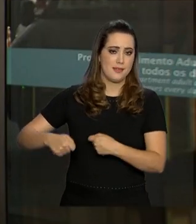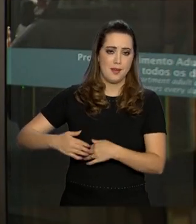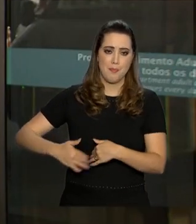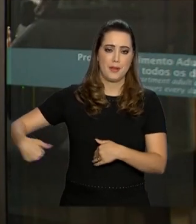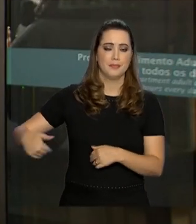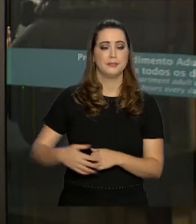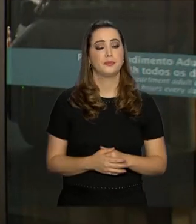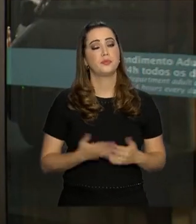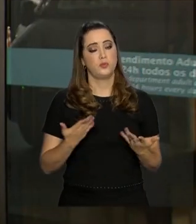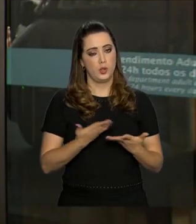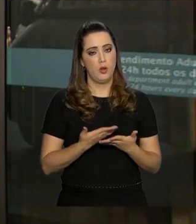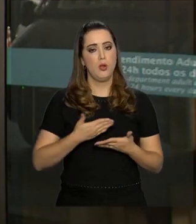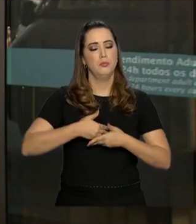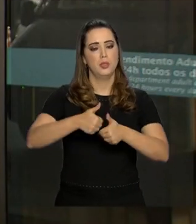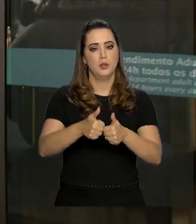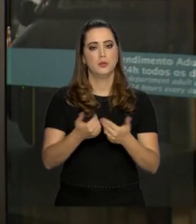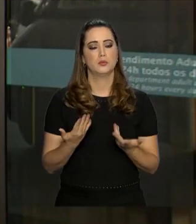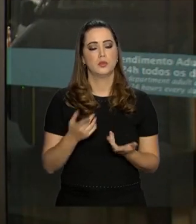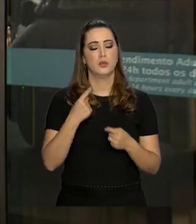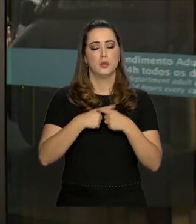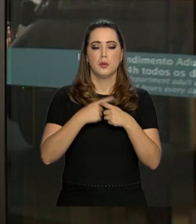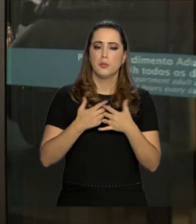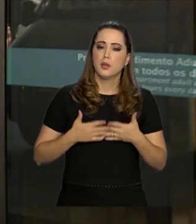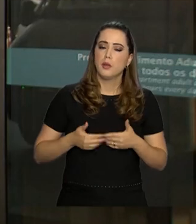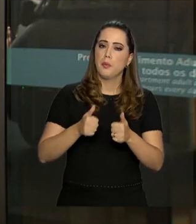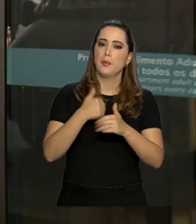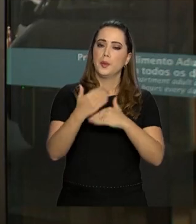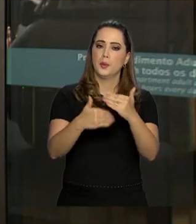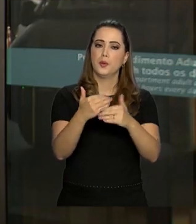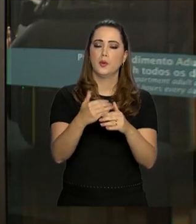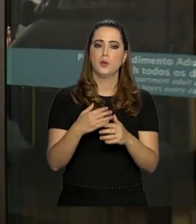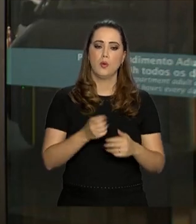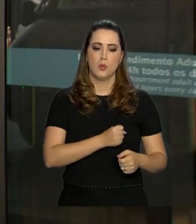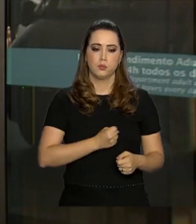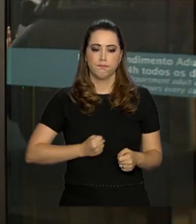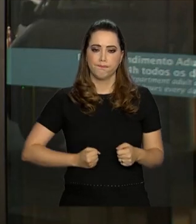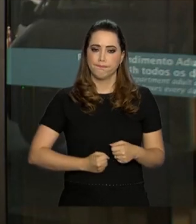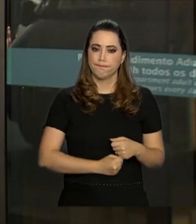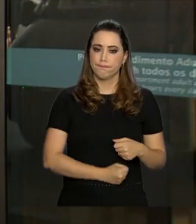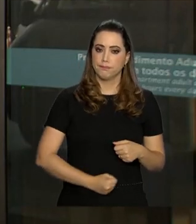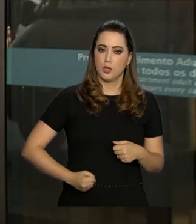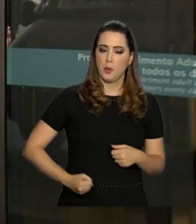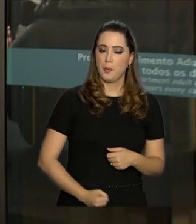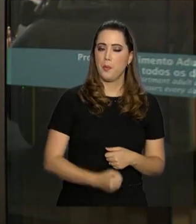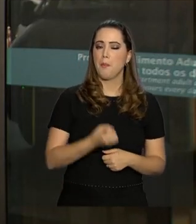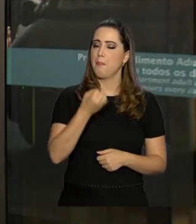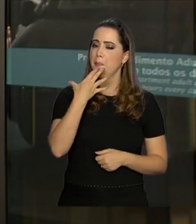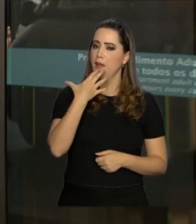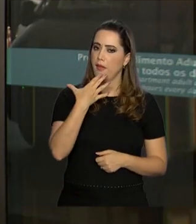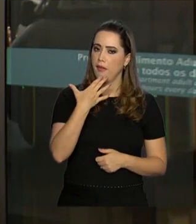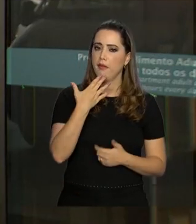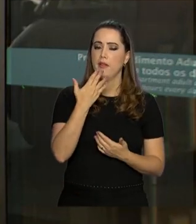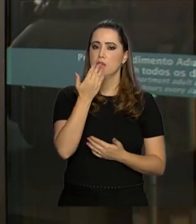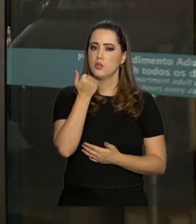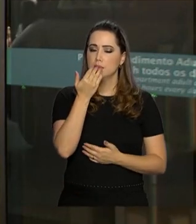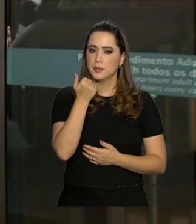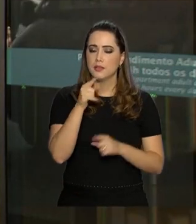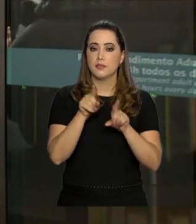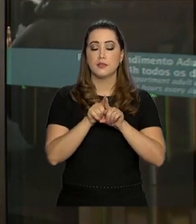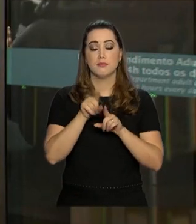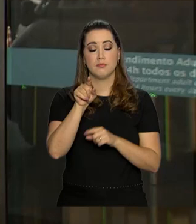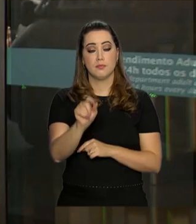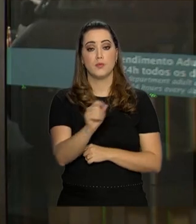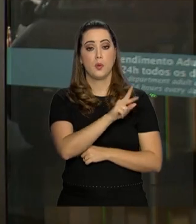era bem melhor Devido à melhora desse quadro intestinal, com boa aceitação de alguns alimentos,